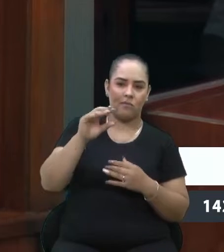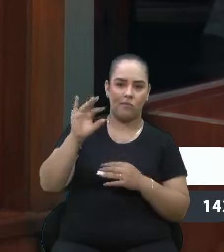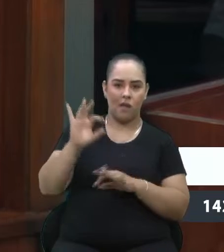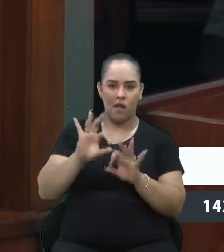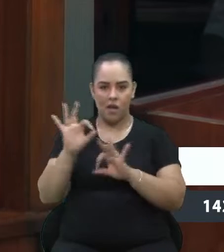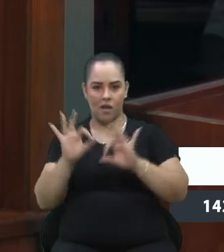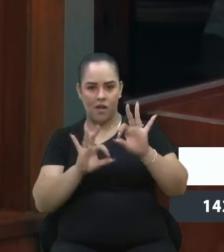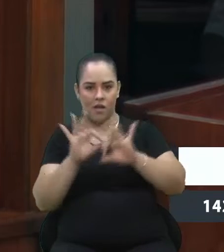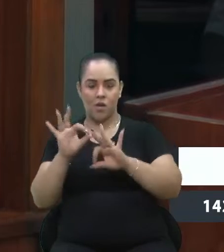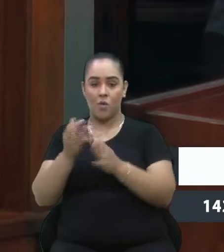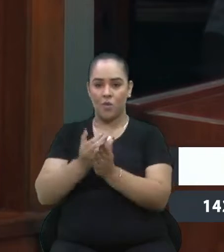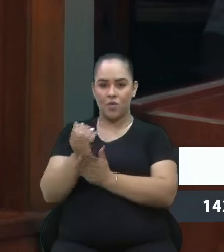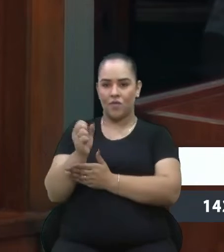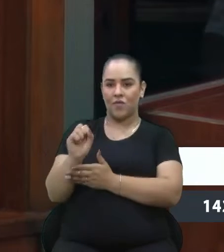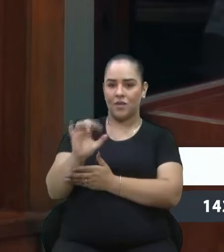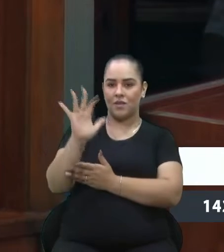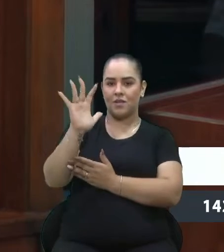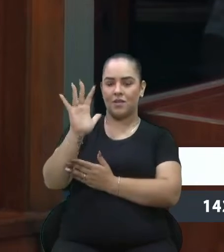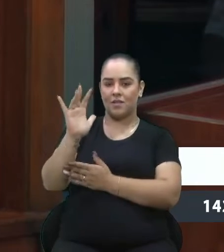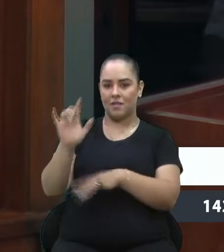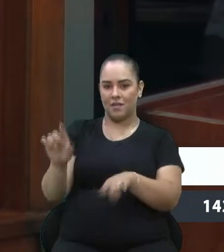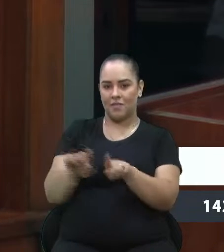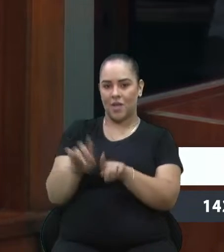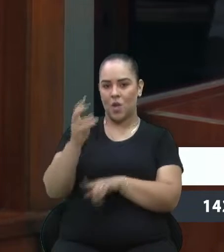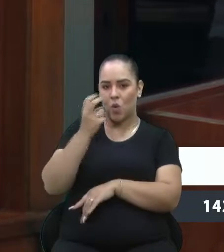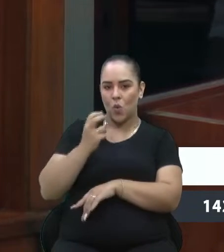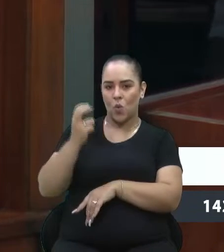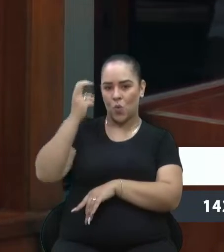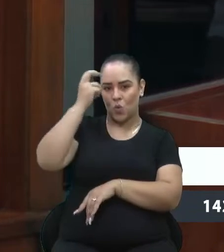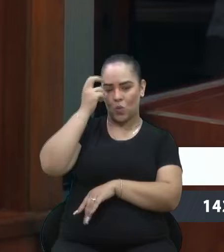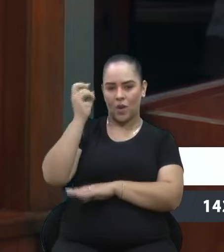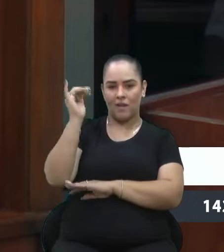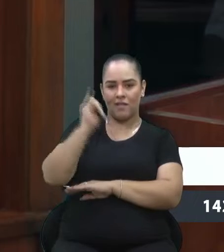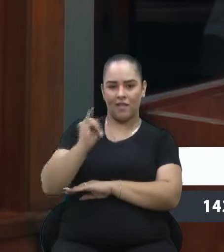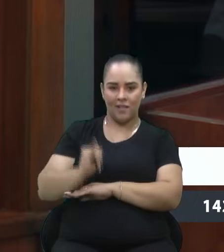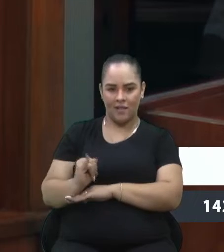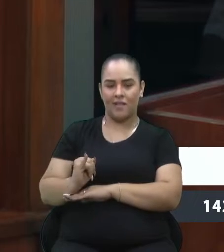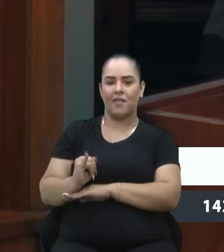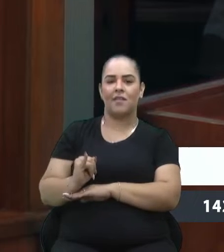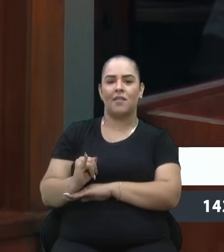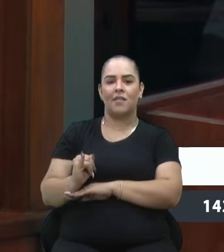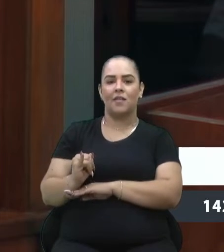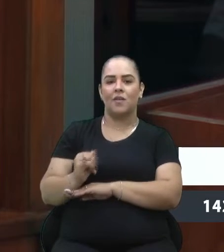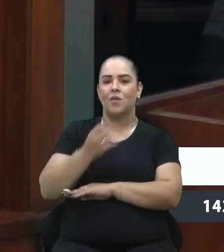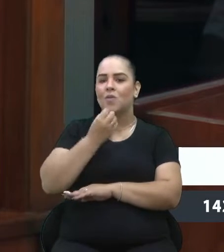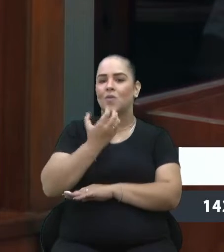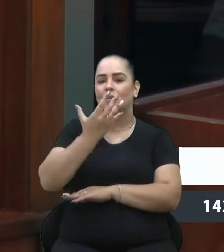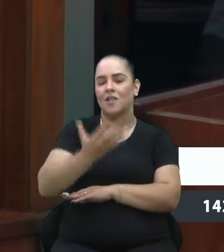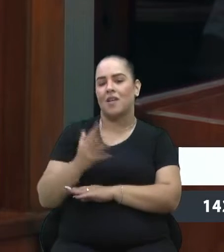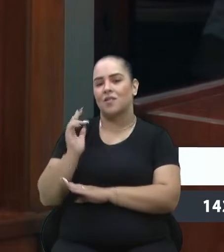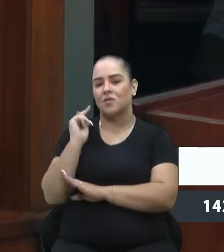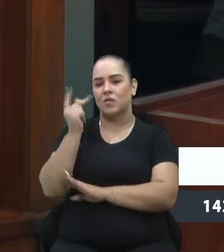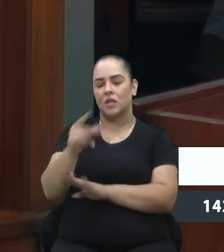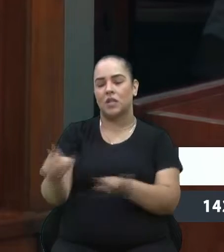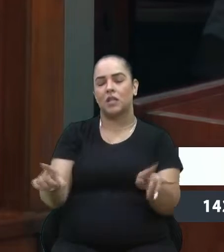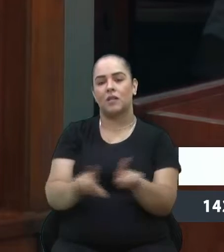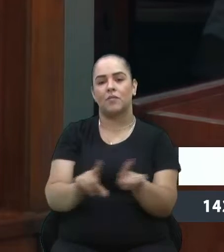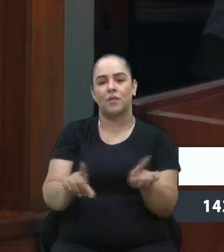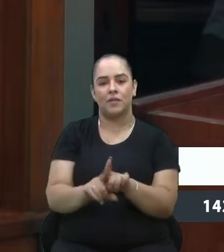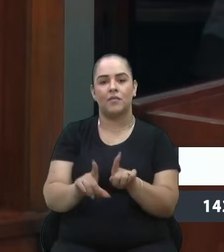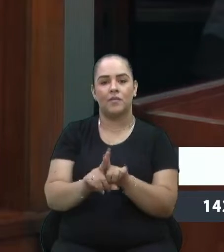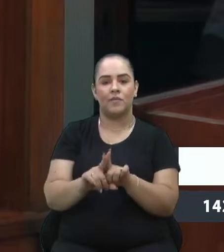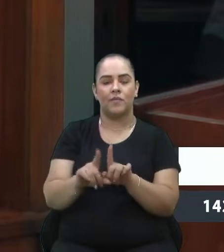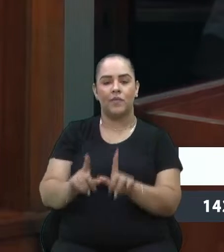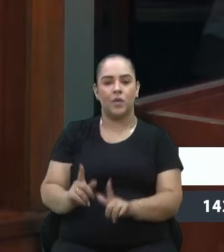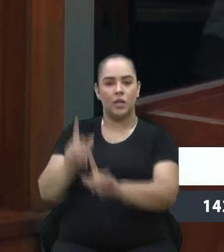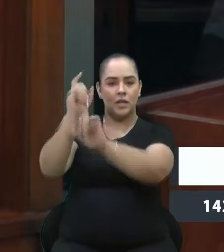se passou a valorizar também a cultura italiana, onde se passou a contar a história dos imigrantes